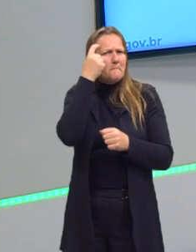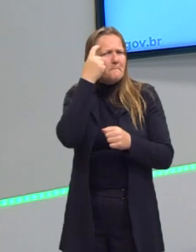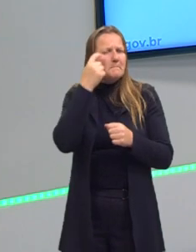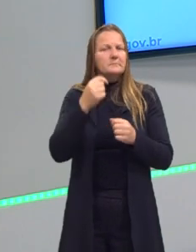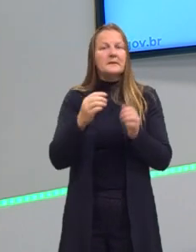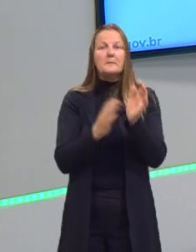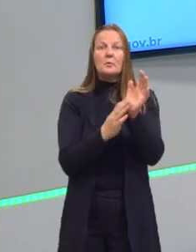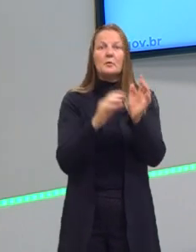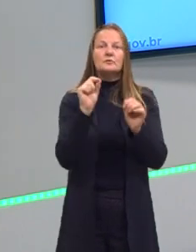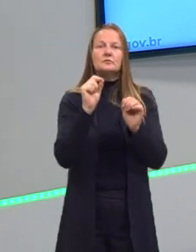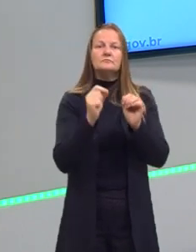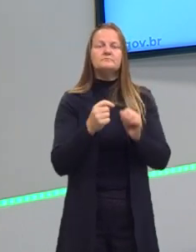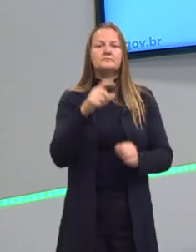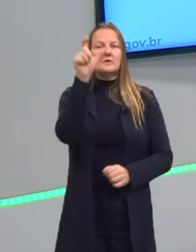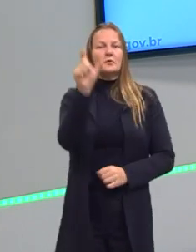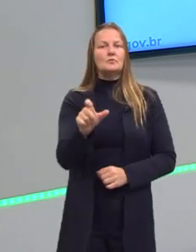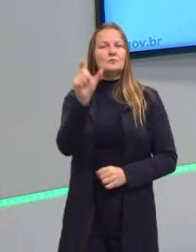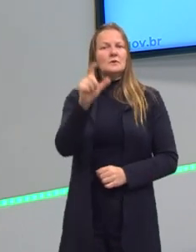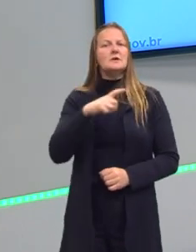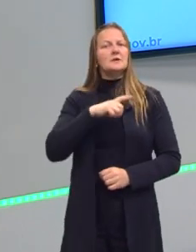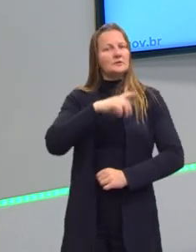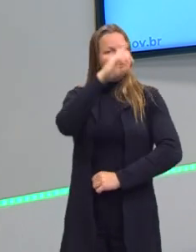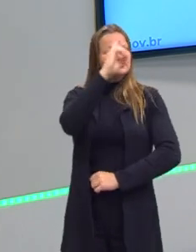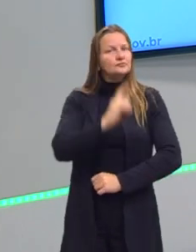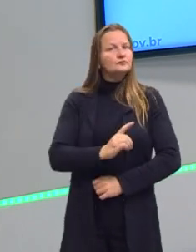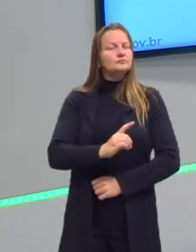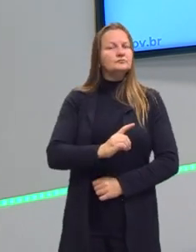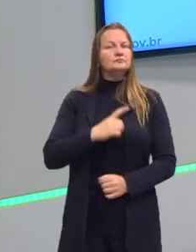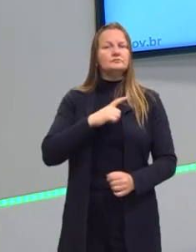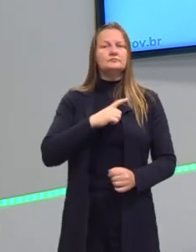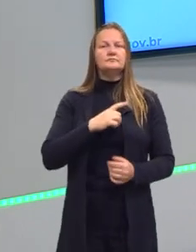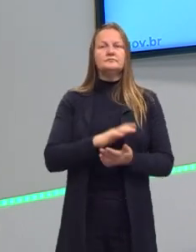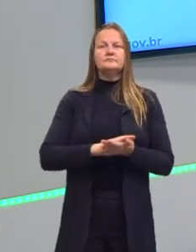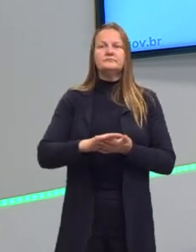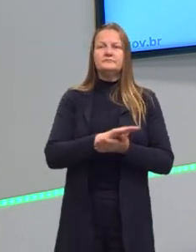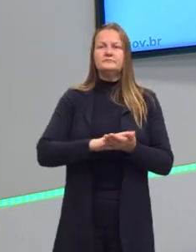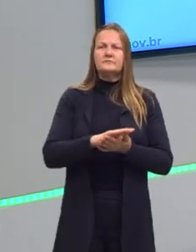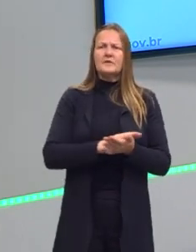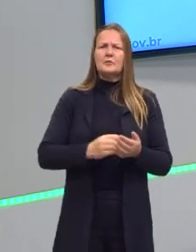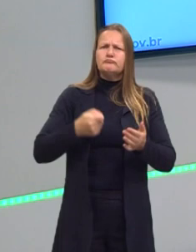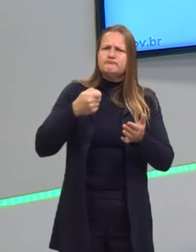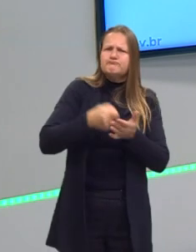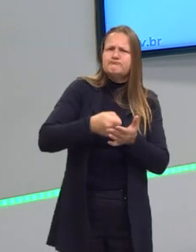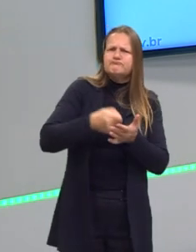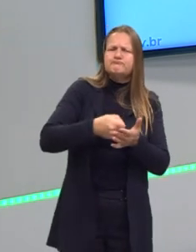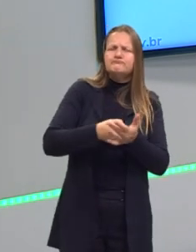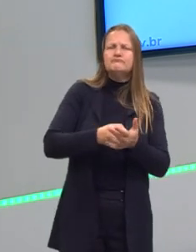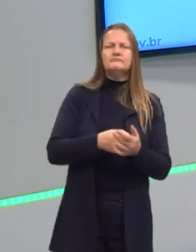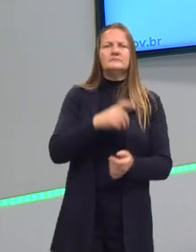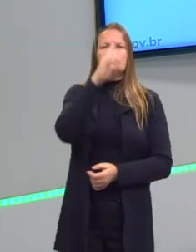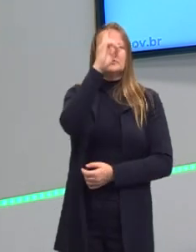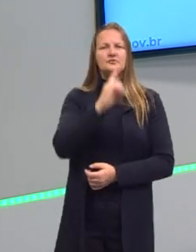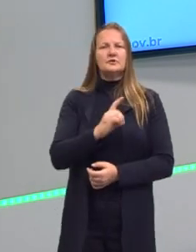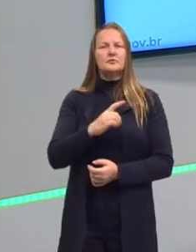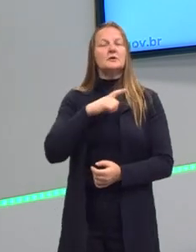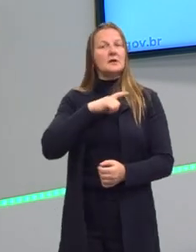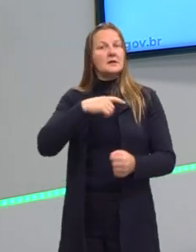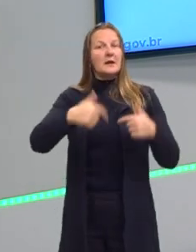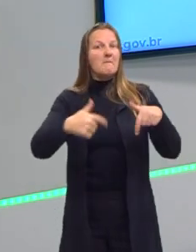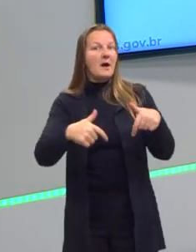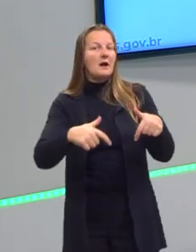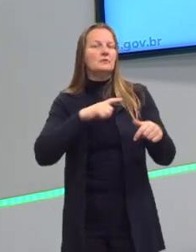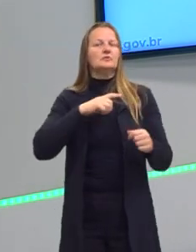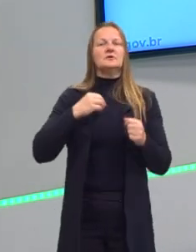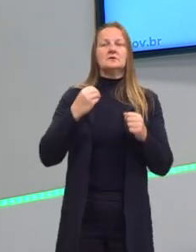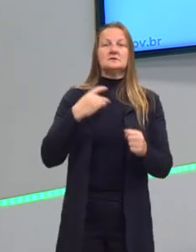que o sujeito tenha alguns direitos inalienáveis, absolutos. Direito a pleno emprego, direito